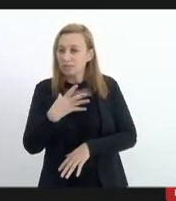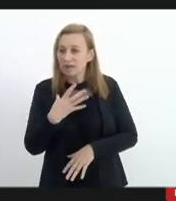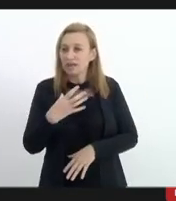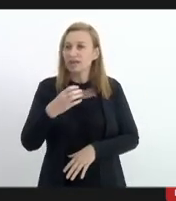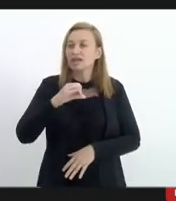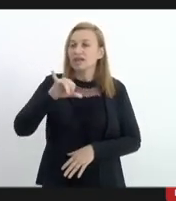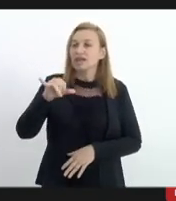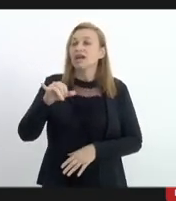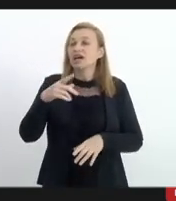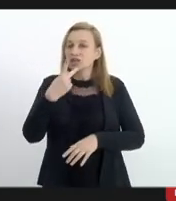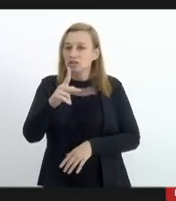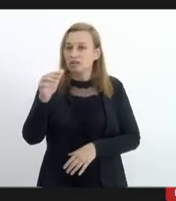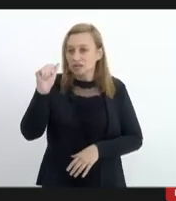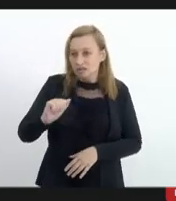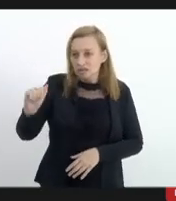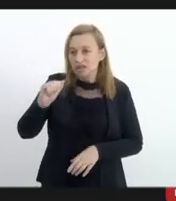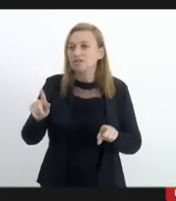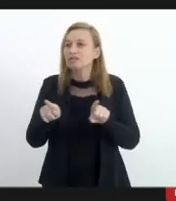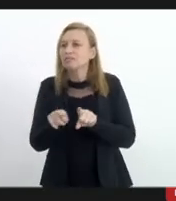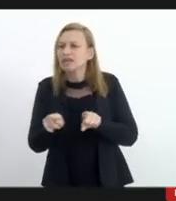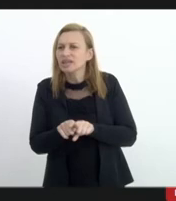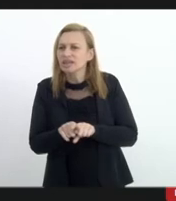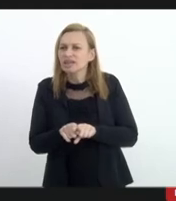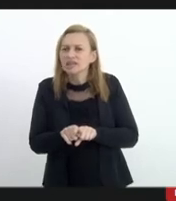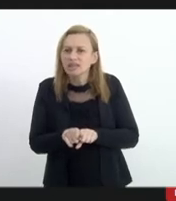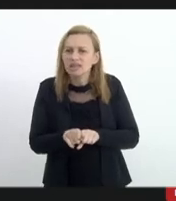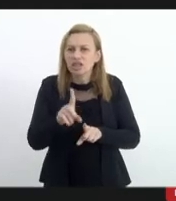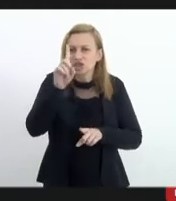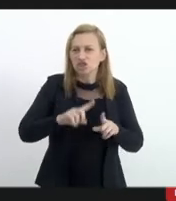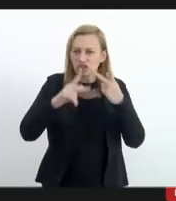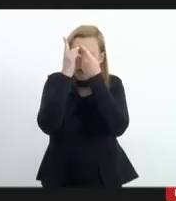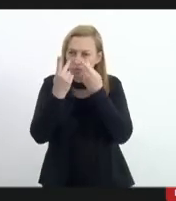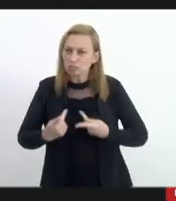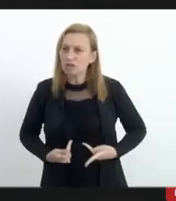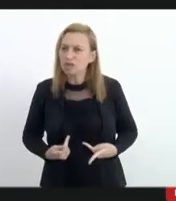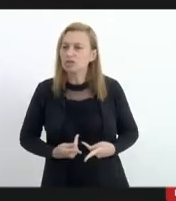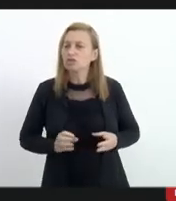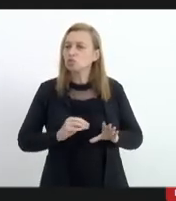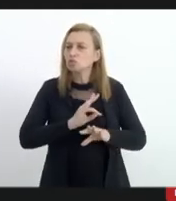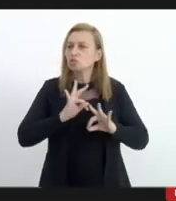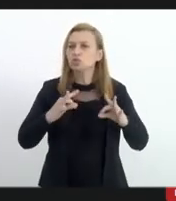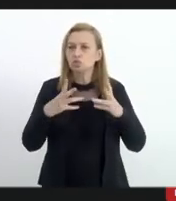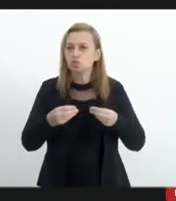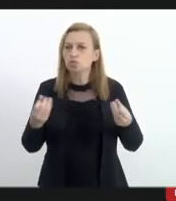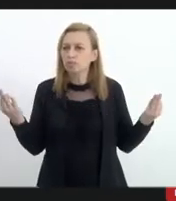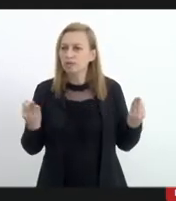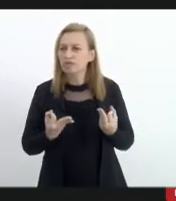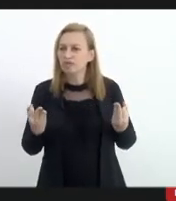aí a tua assessoria também da direitos humanos pois foi tudo perfeito né